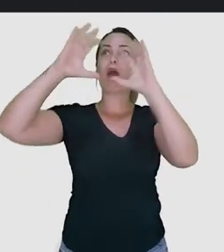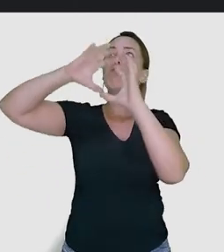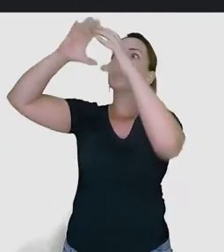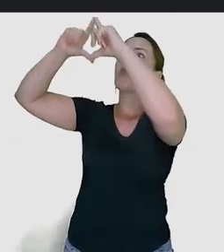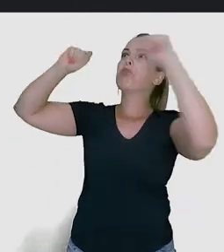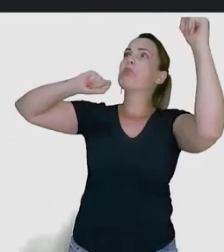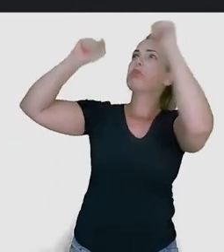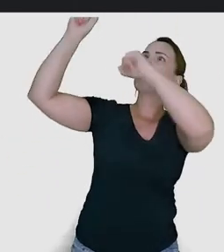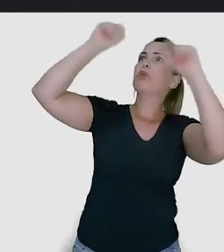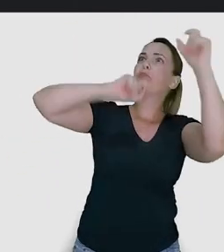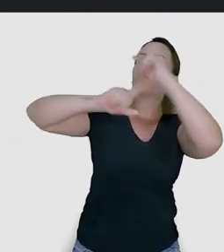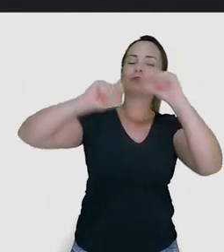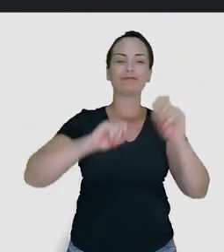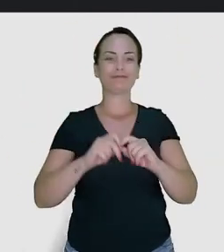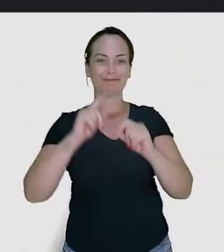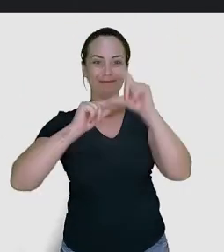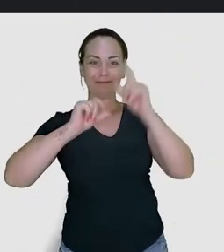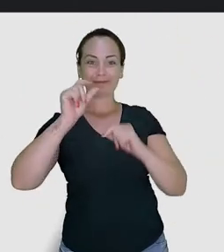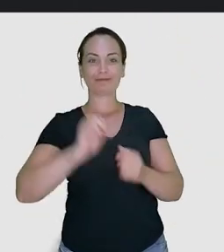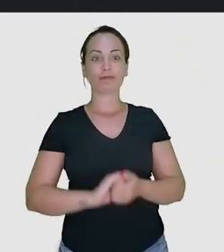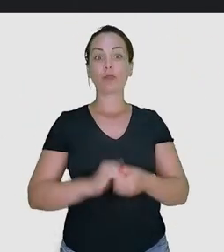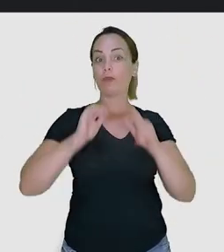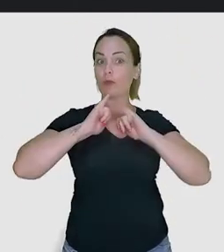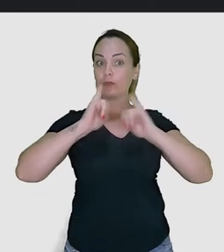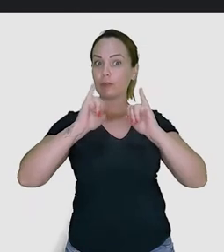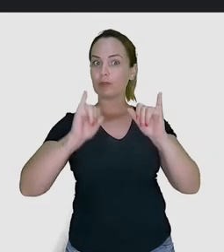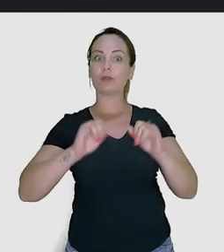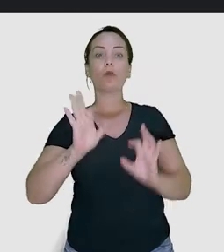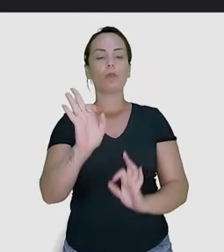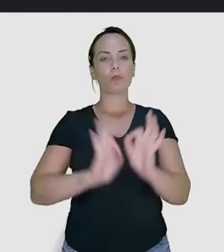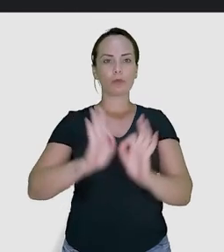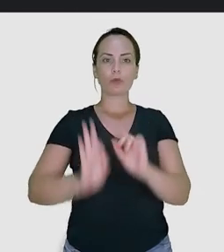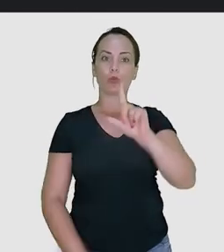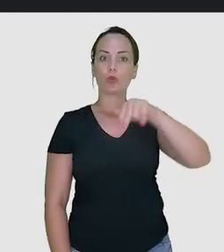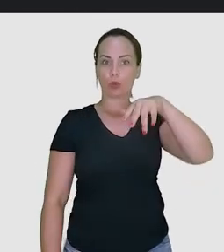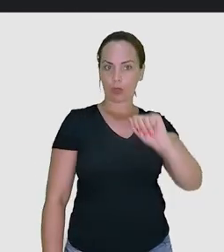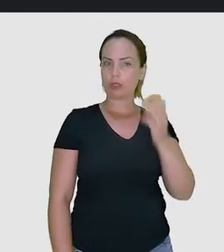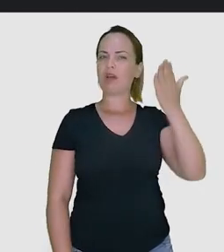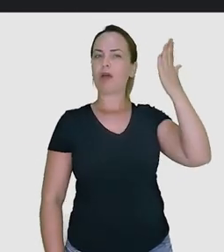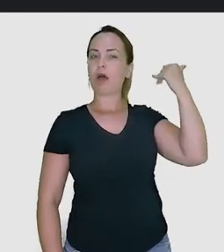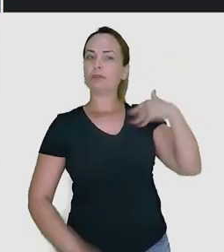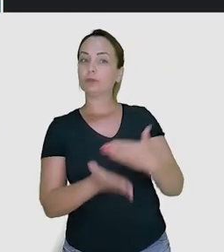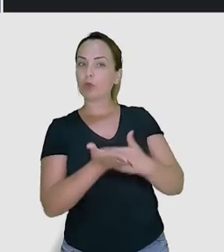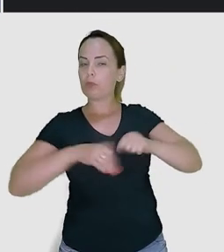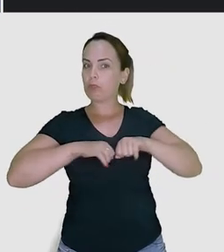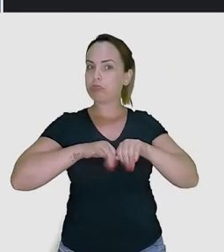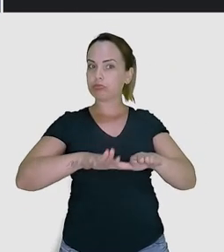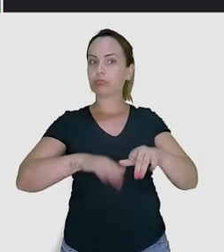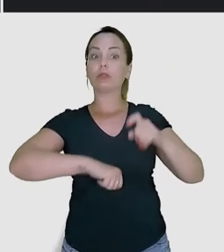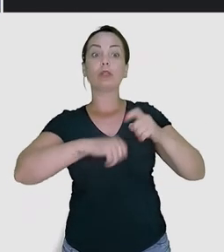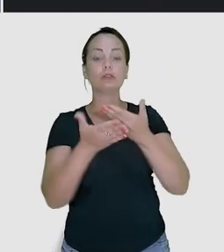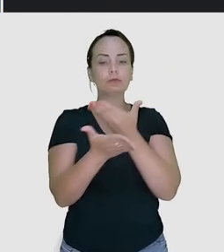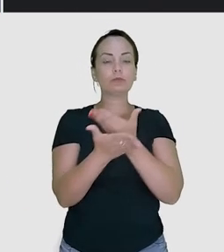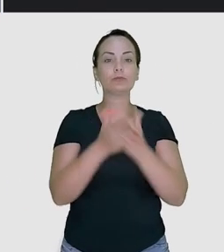um astronauta que está perdido em um cinturão de asteroides. Eu vou contar para vocês o enredo desse projeto. A Luana estava na